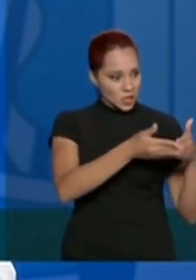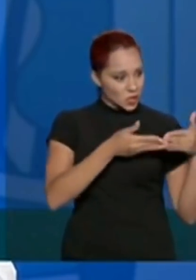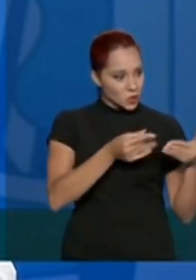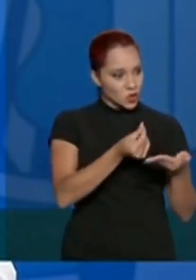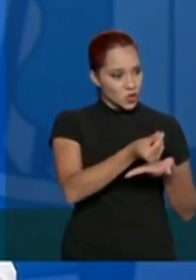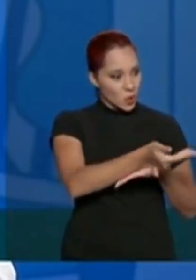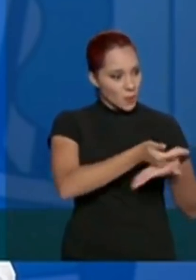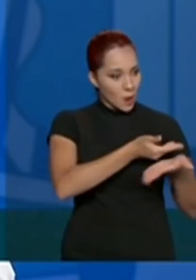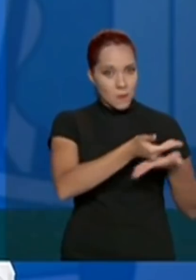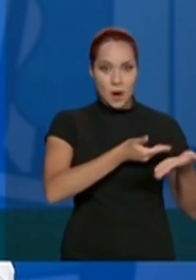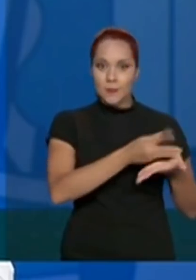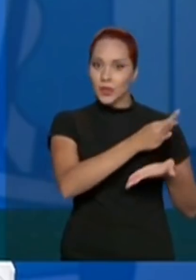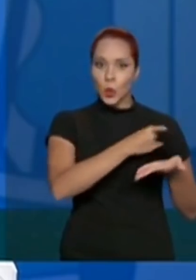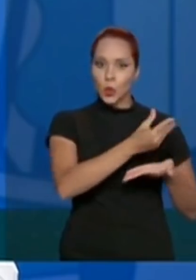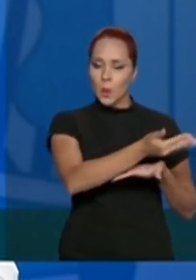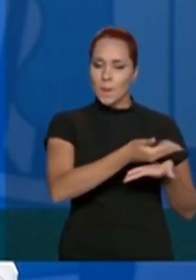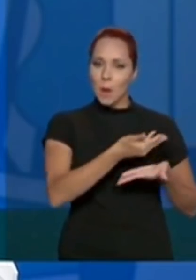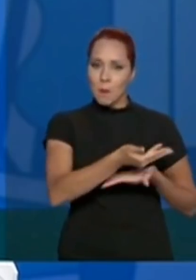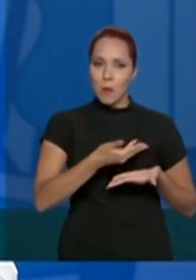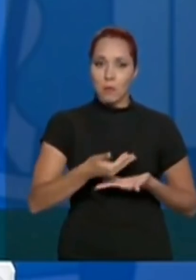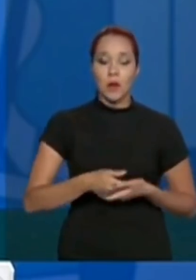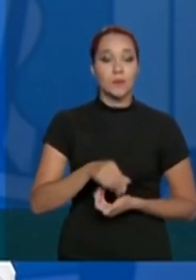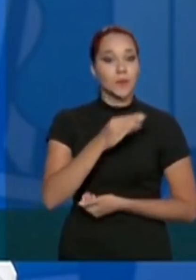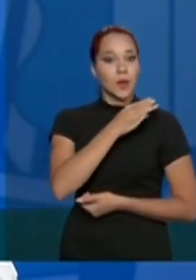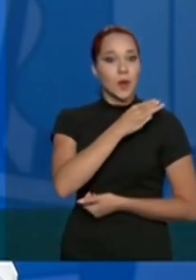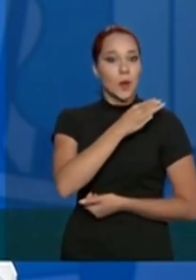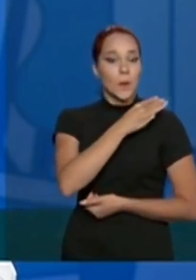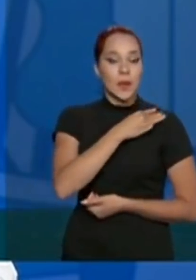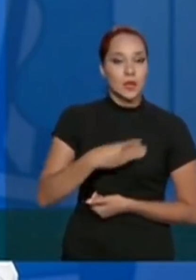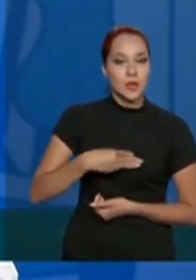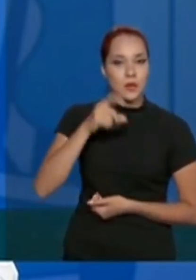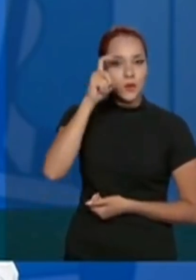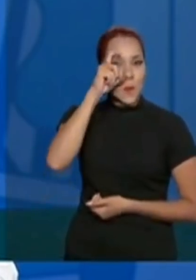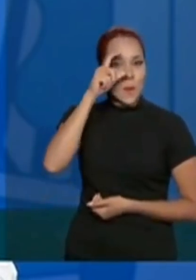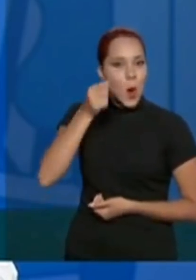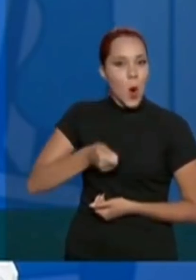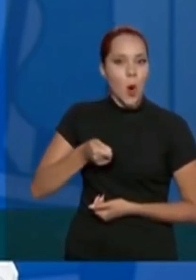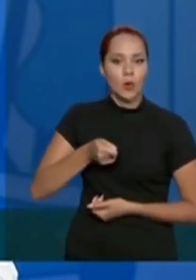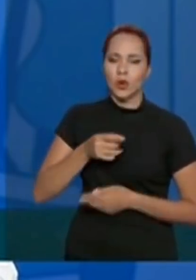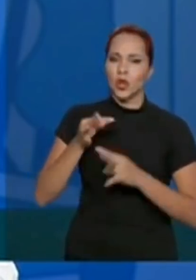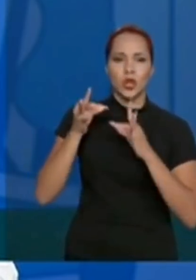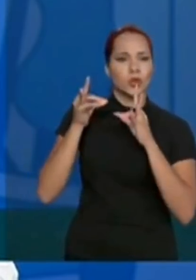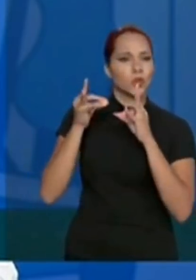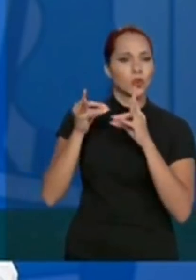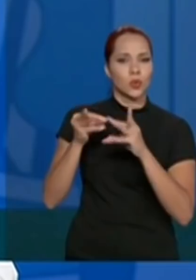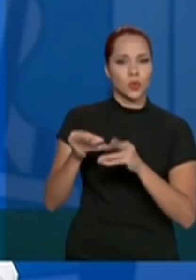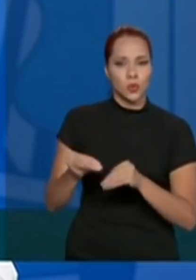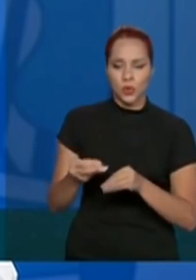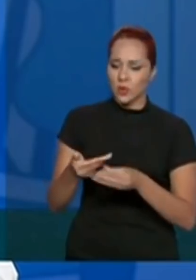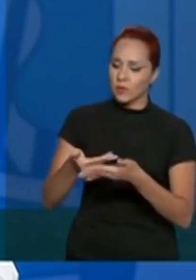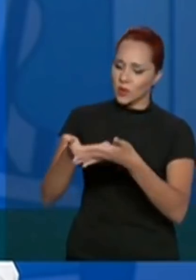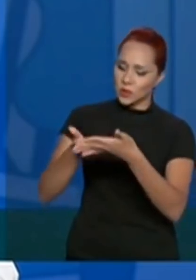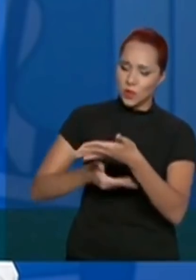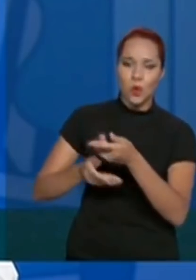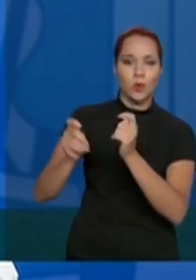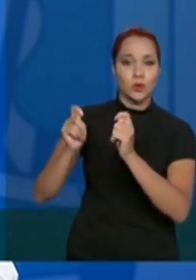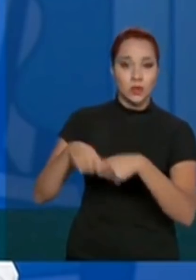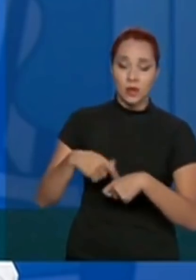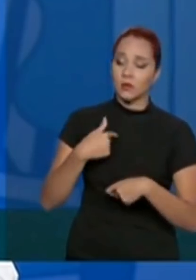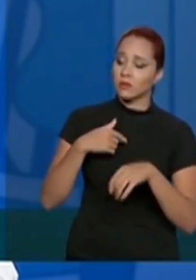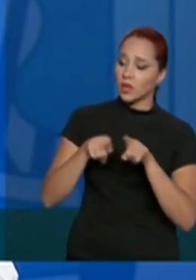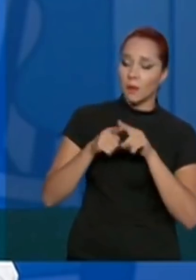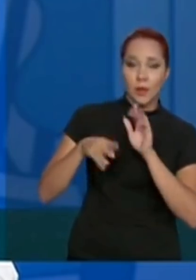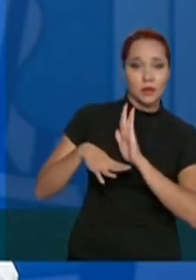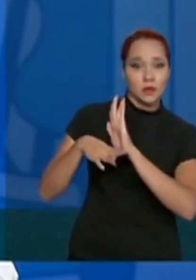teve um milímetro. O ministro Moro me deu todas as condições e eu estou dando a ele,